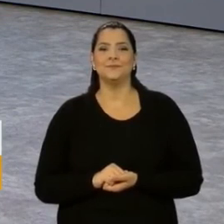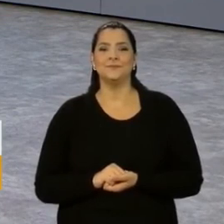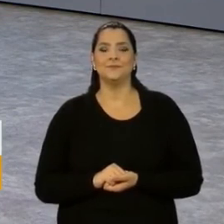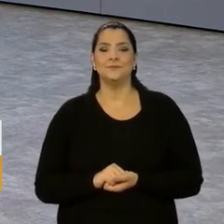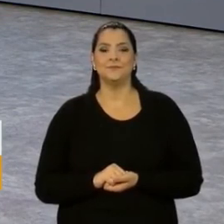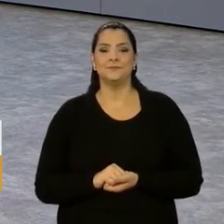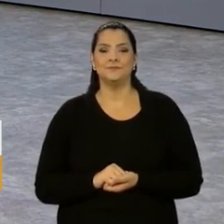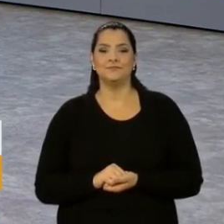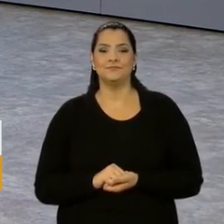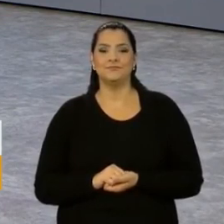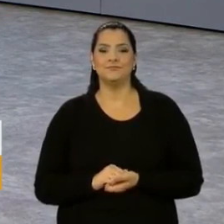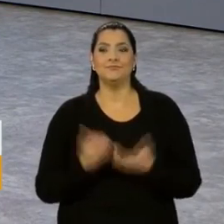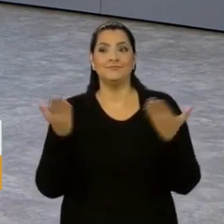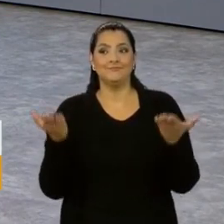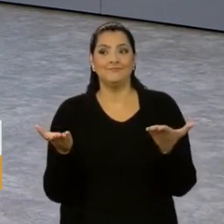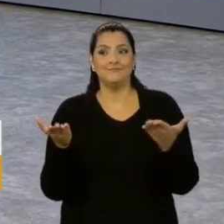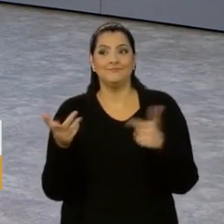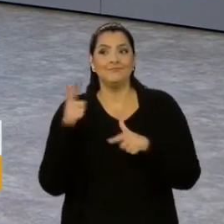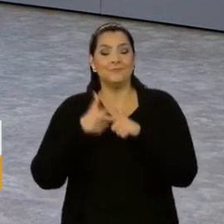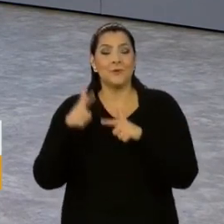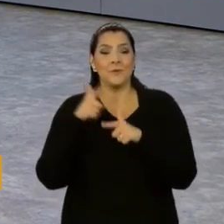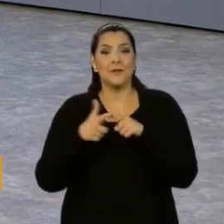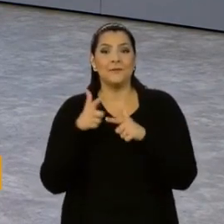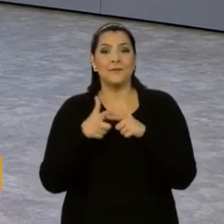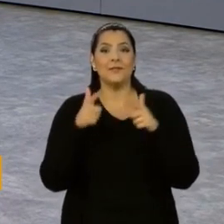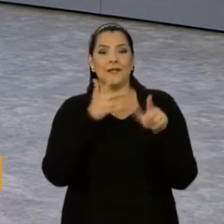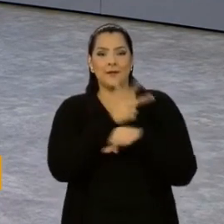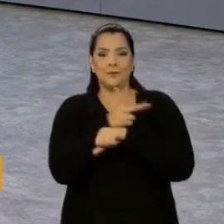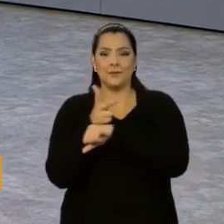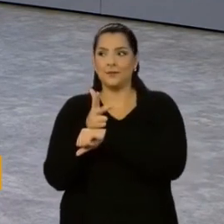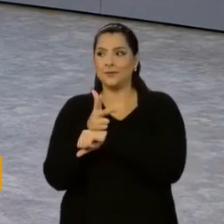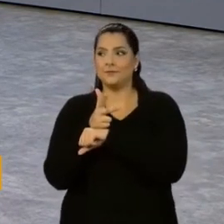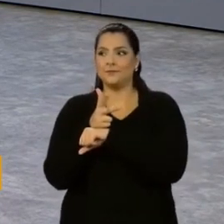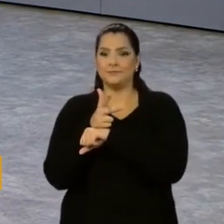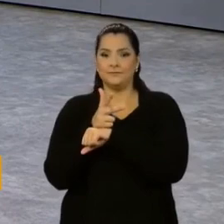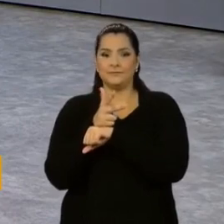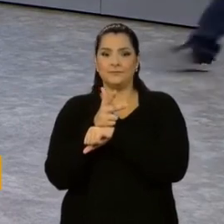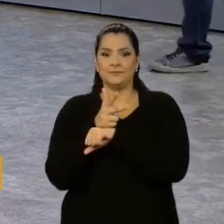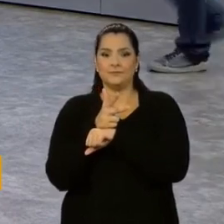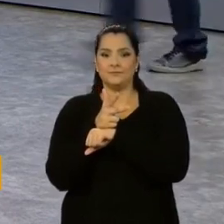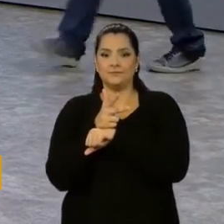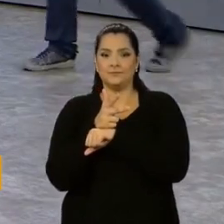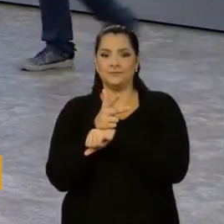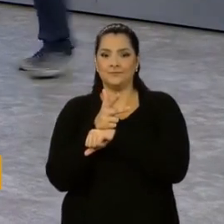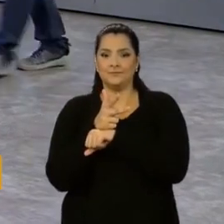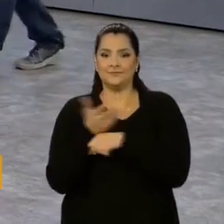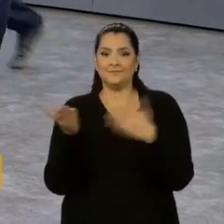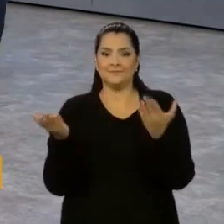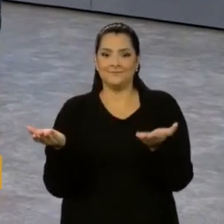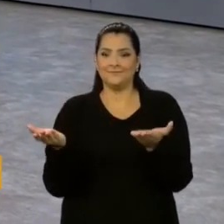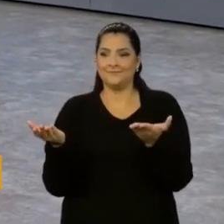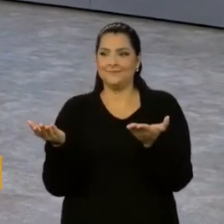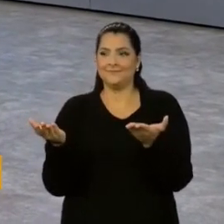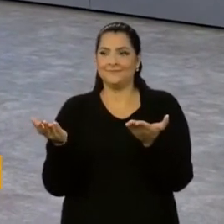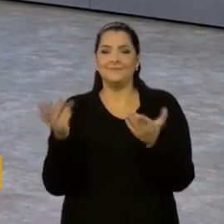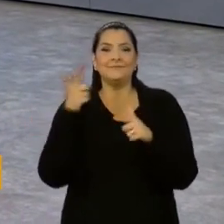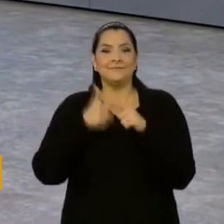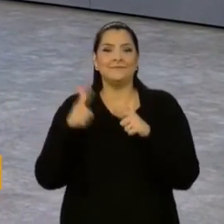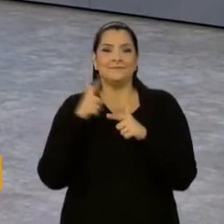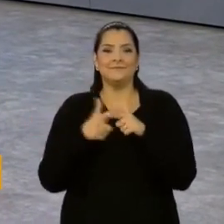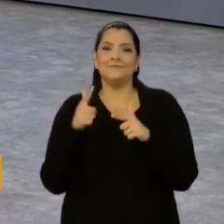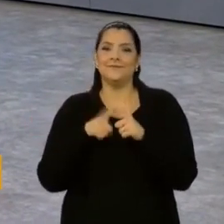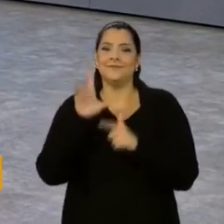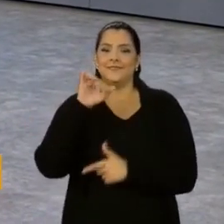Olha só, a gente teve um probleminha técnico aqui na reportagem. Vamos então para o esporte? Agora vou chamar aqui para conversar comigo, Lincoln Chaves.